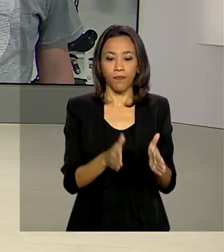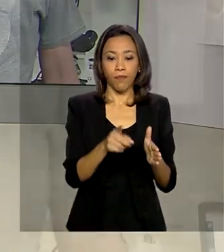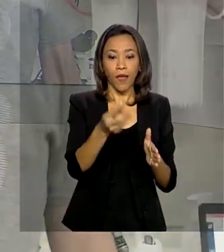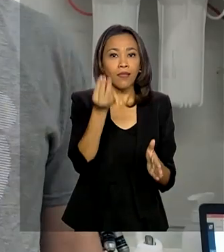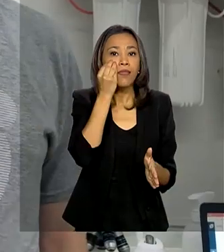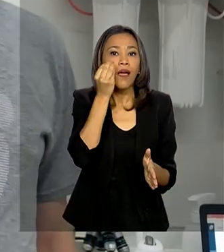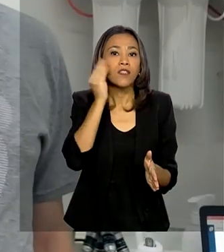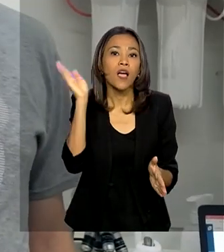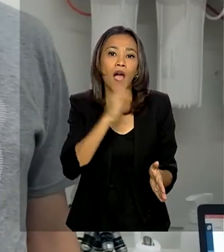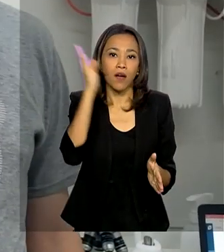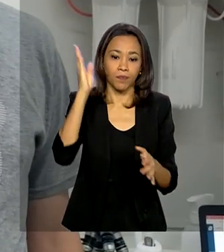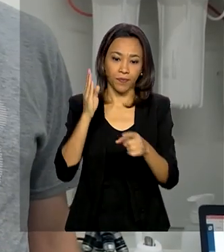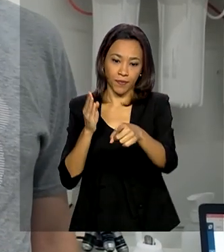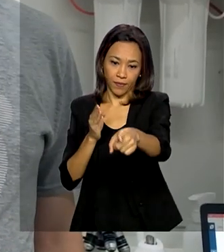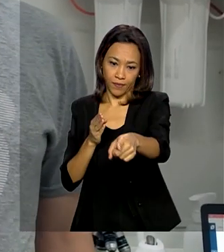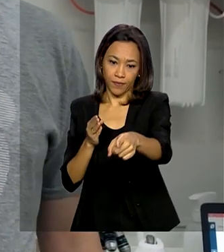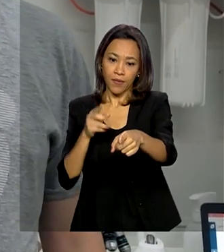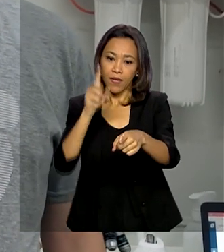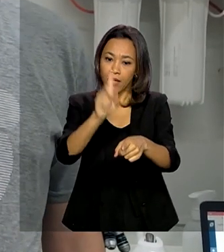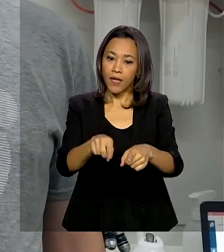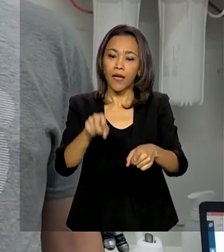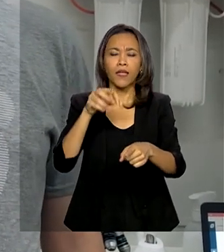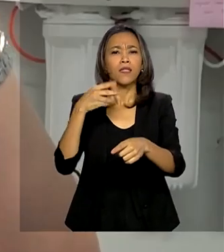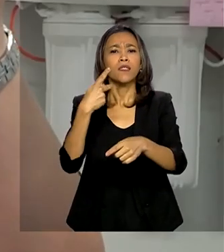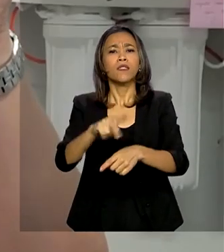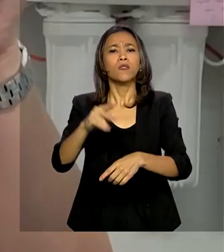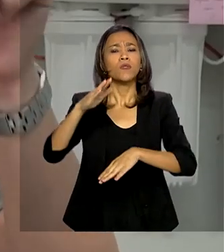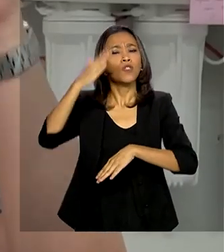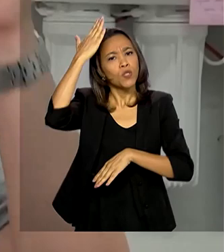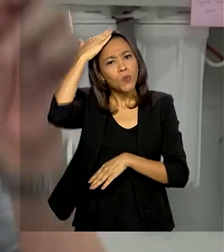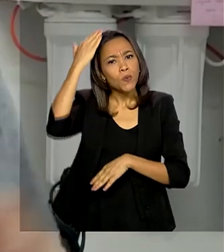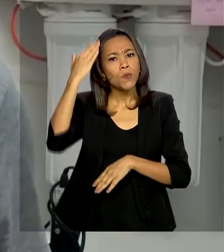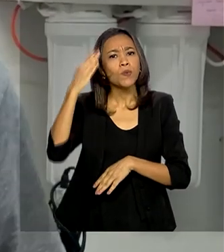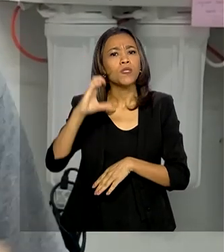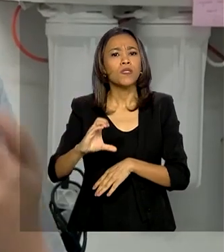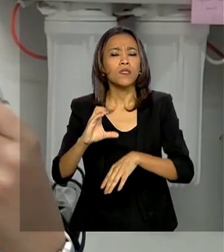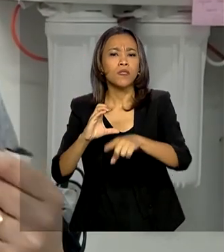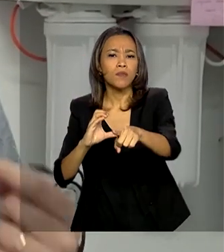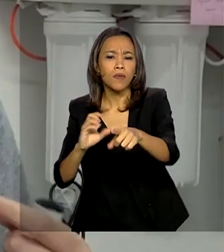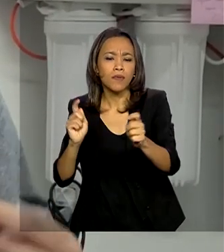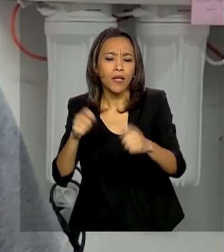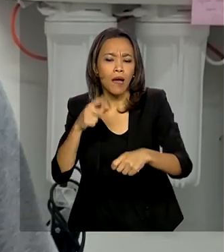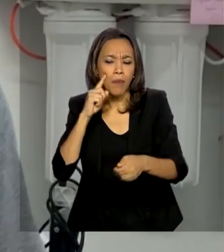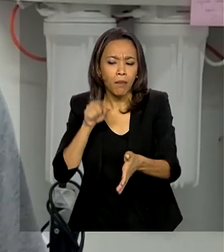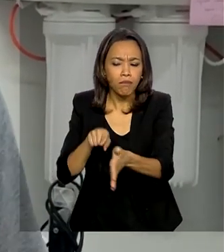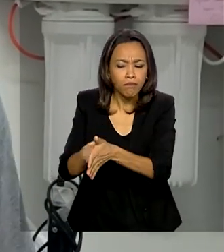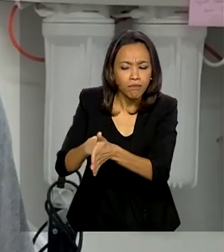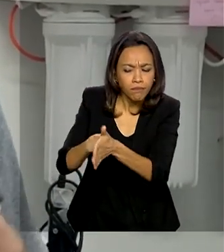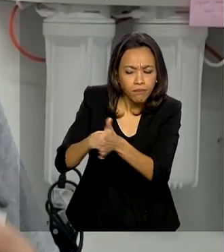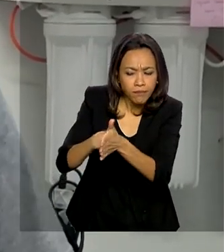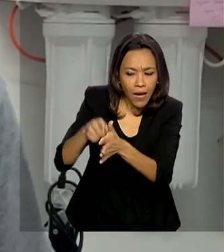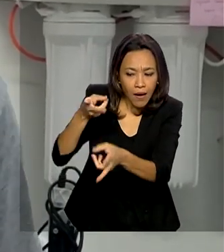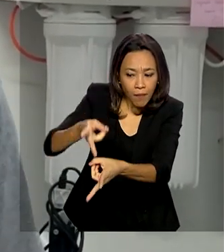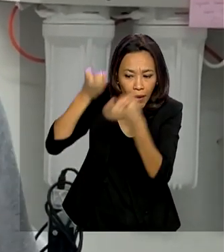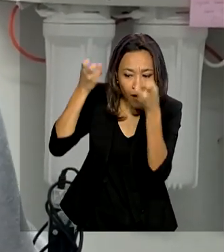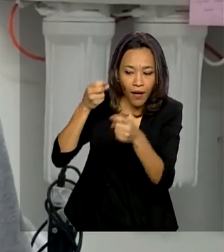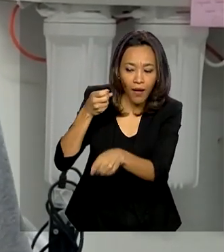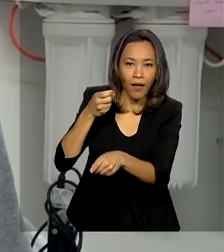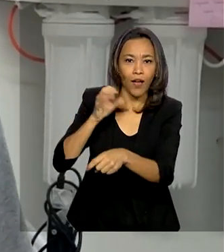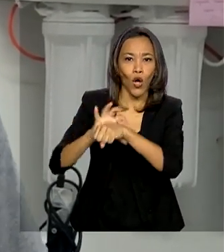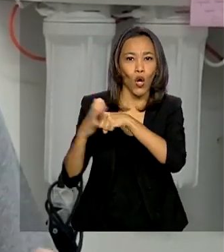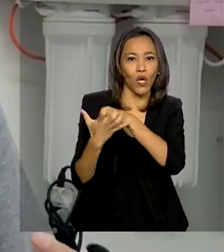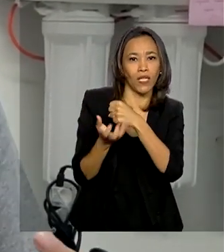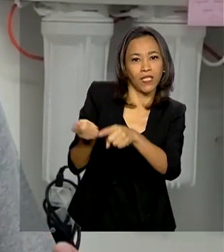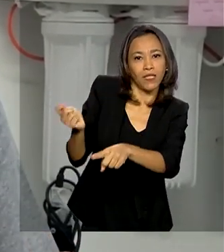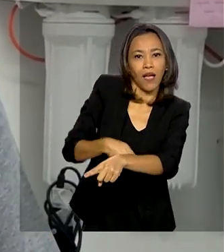rápido desenvolvido por uma startup de Curitiba pode ajudar a identificar casos de coronavírus no país. A